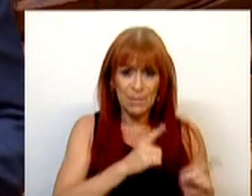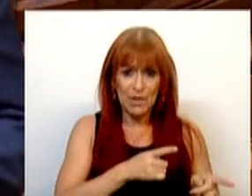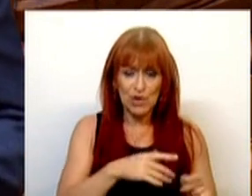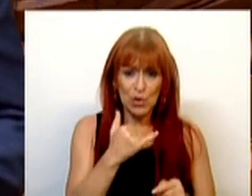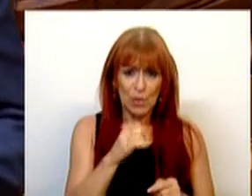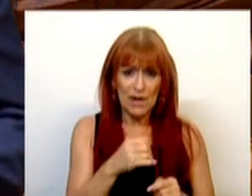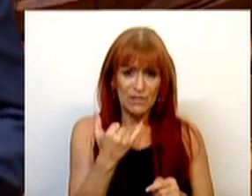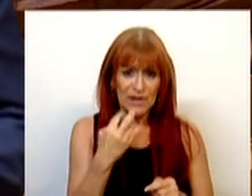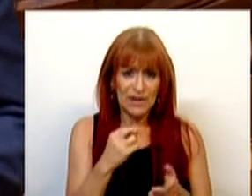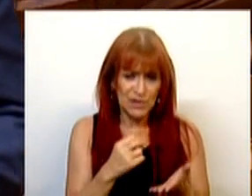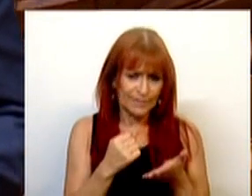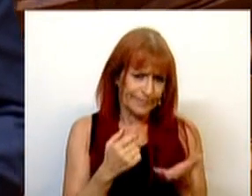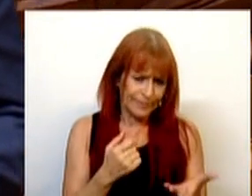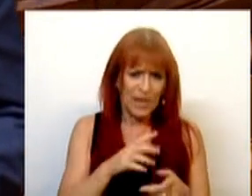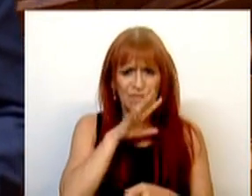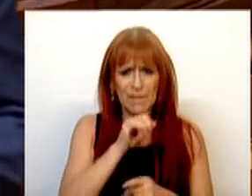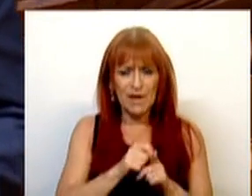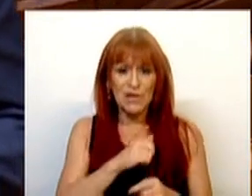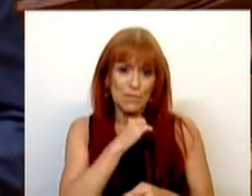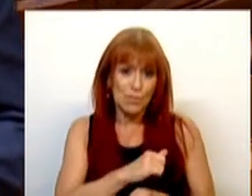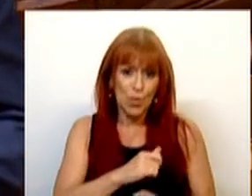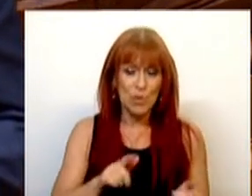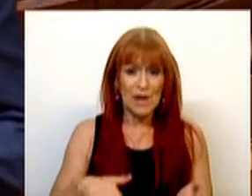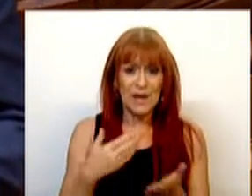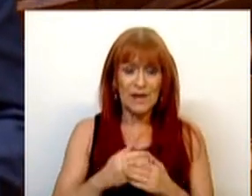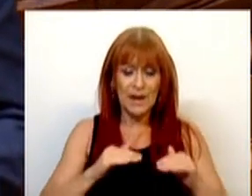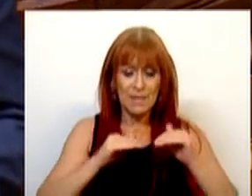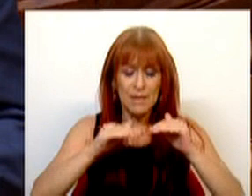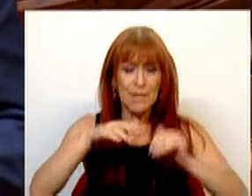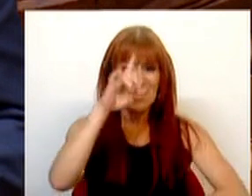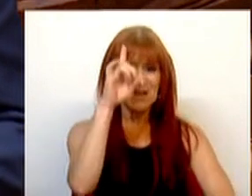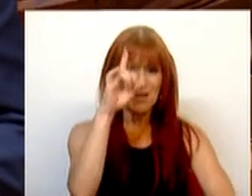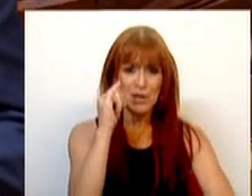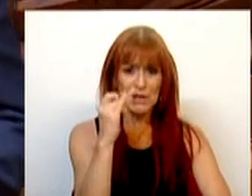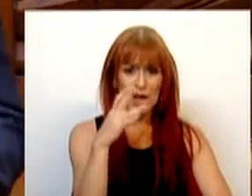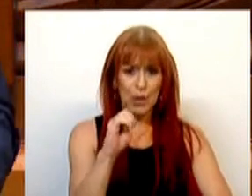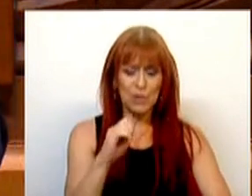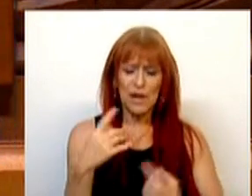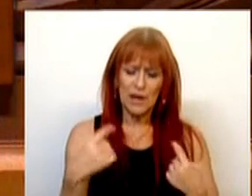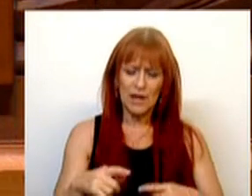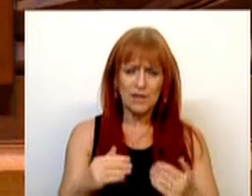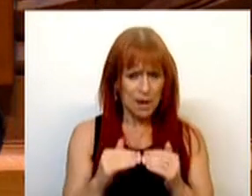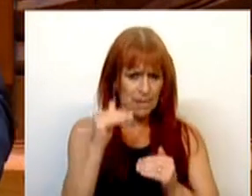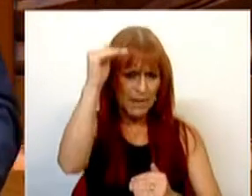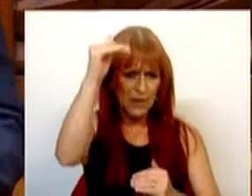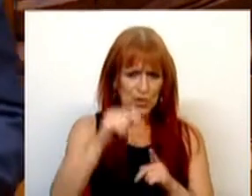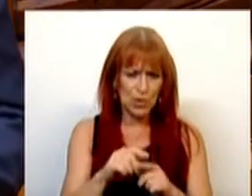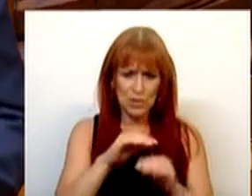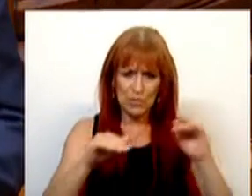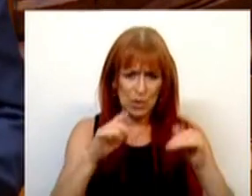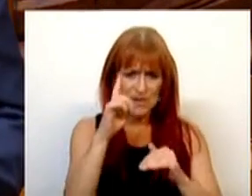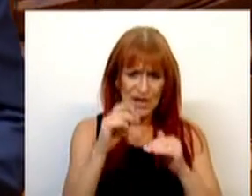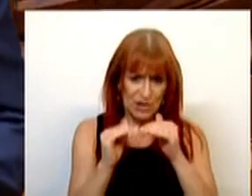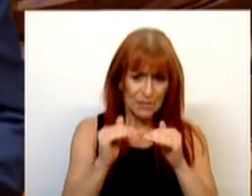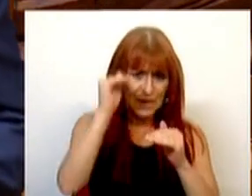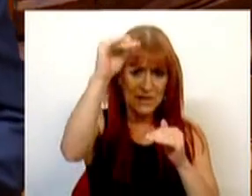de 2023. Para famílias elegíveis até ao sexto escalão de IRS, ou que estando acima do sexto escalão